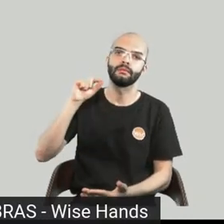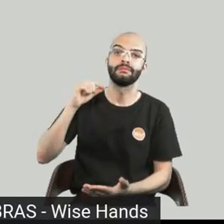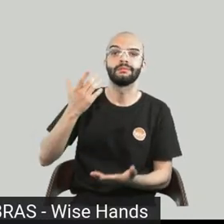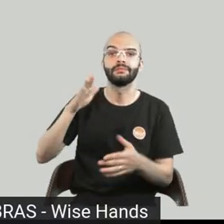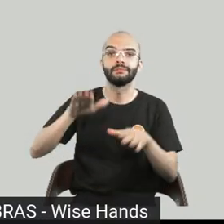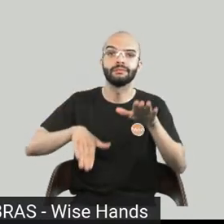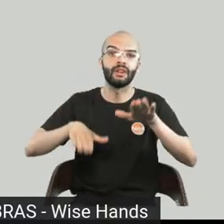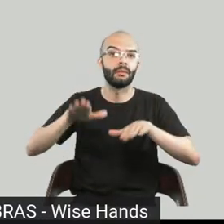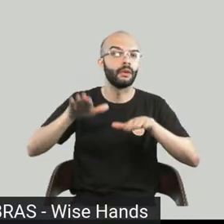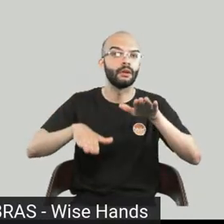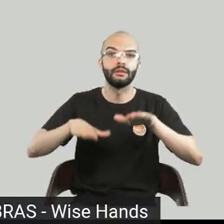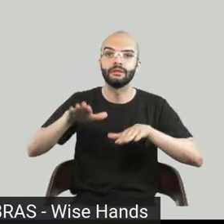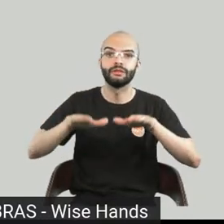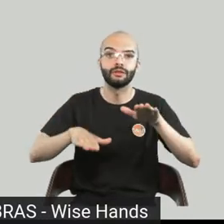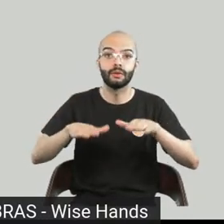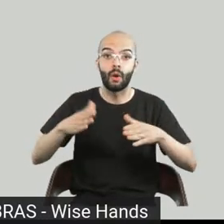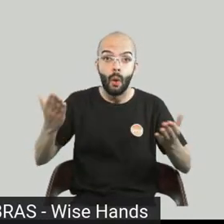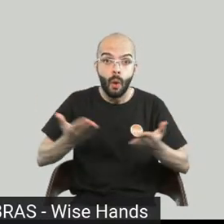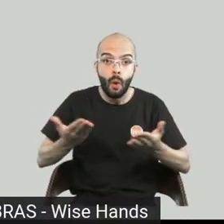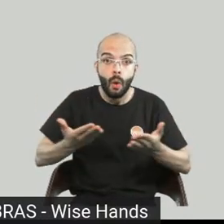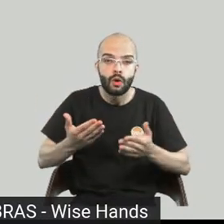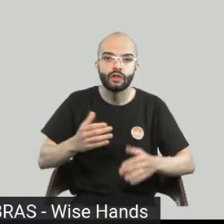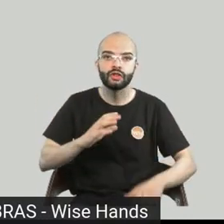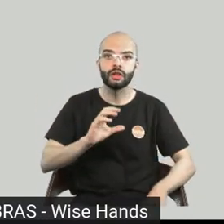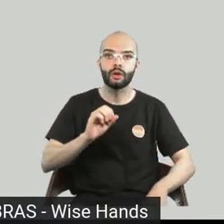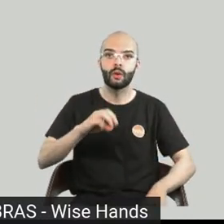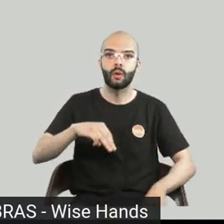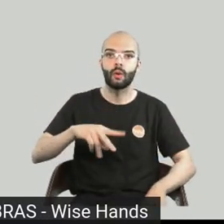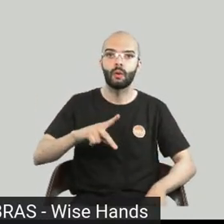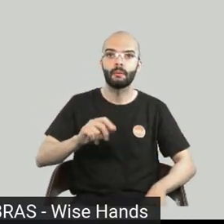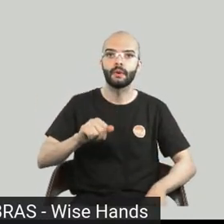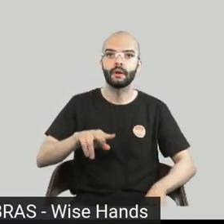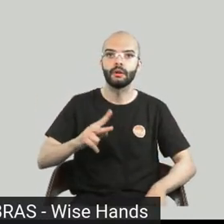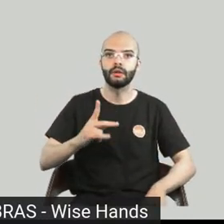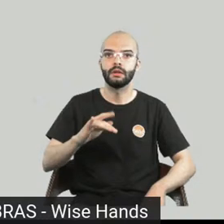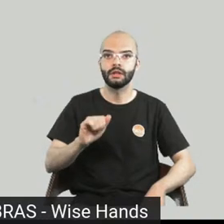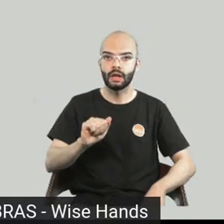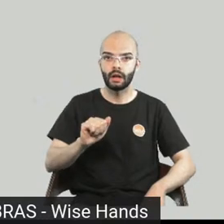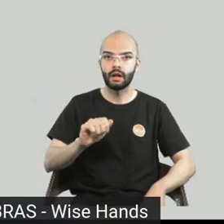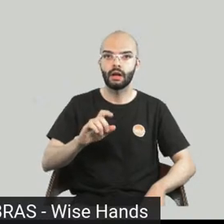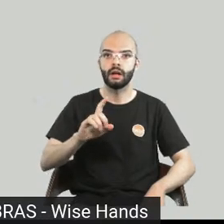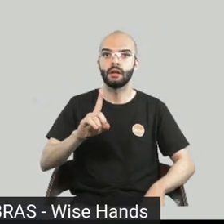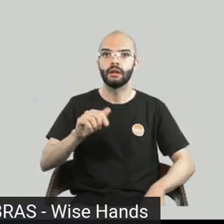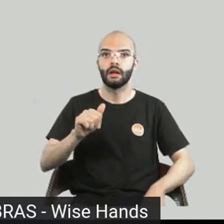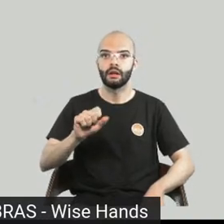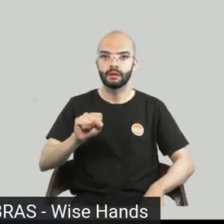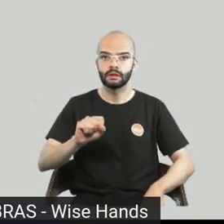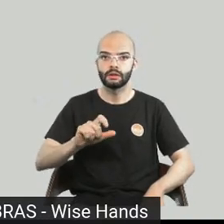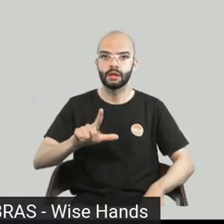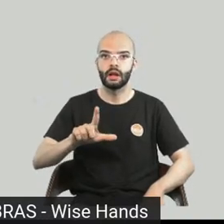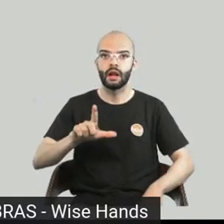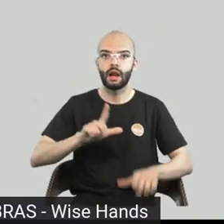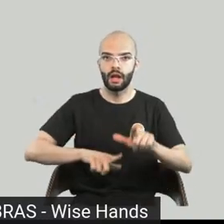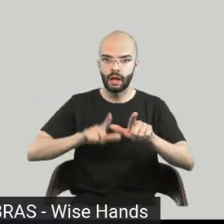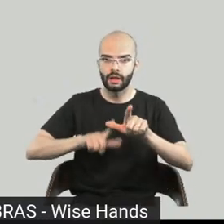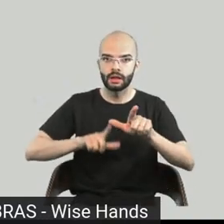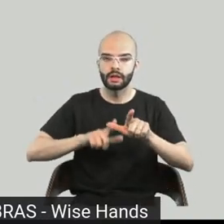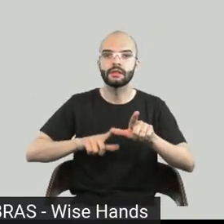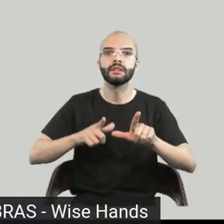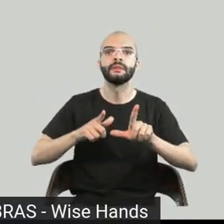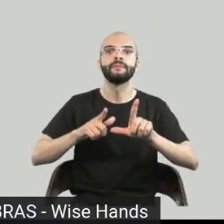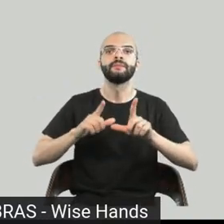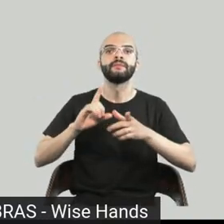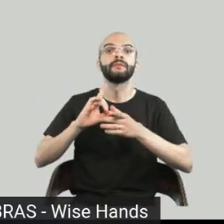estratégia da Companhia das Letras e de muitas outras editoras também é disponibilizar os dois formatos, de preferência na mesma